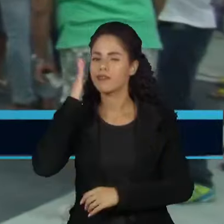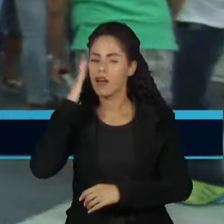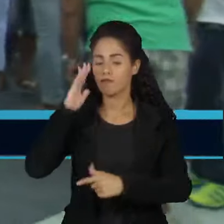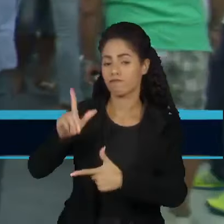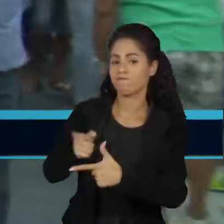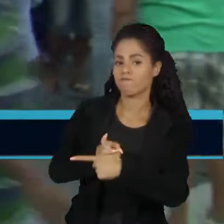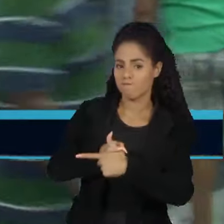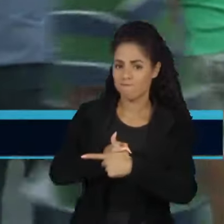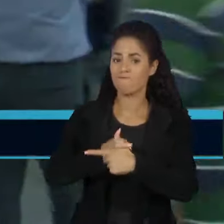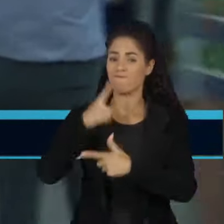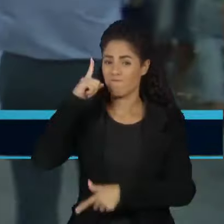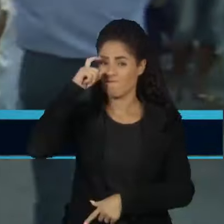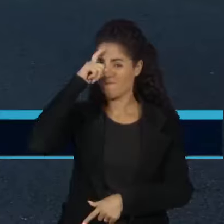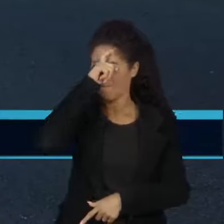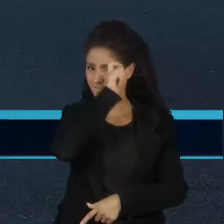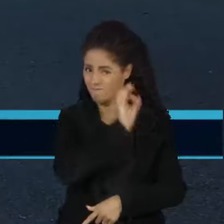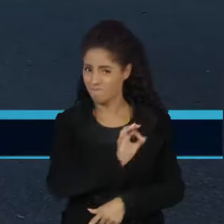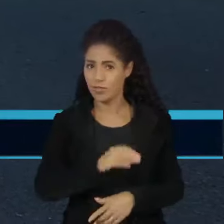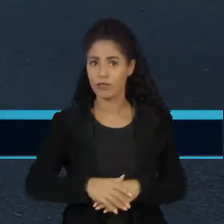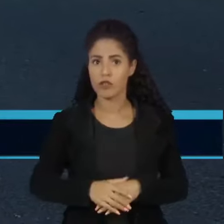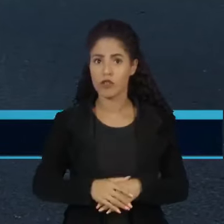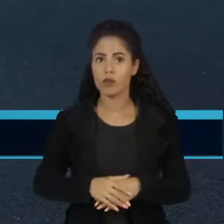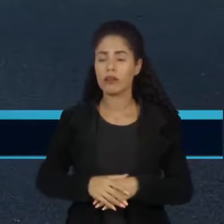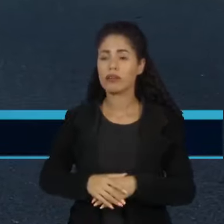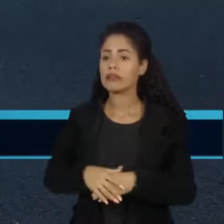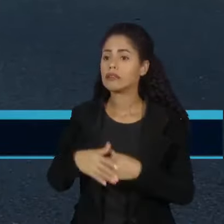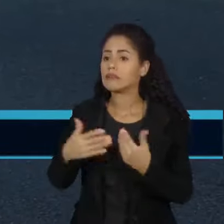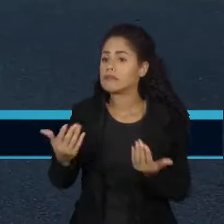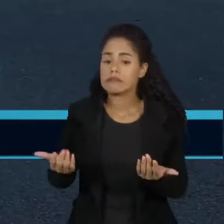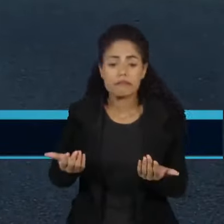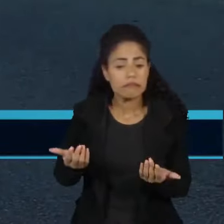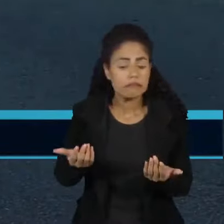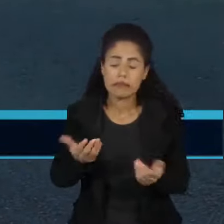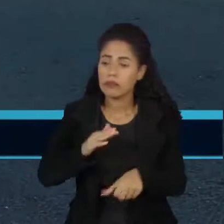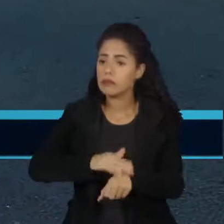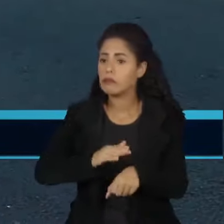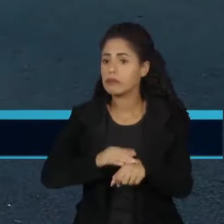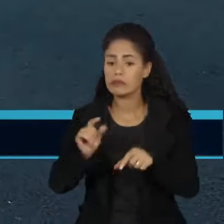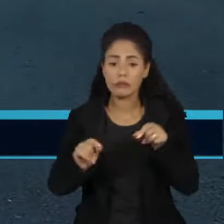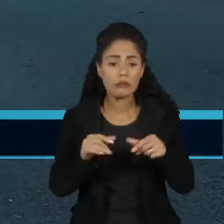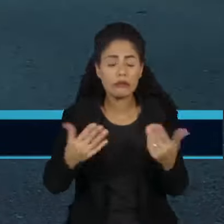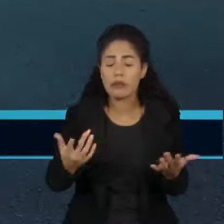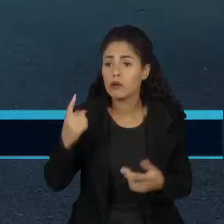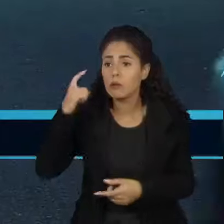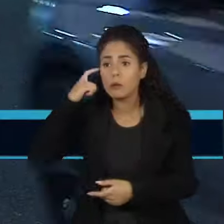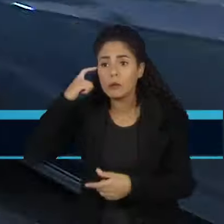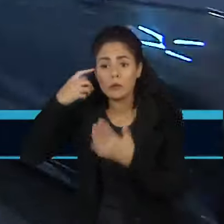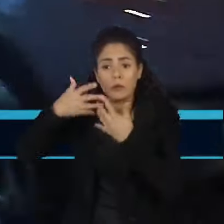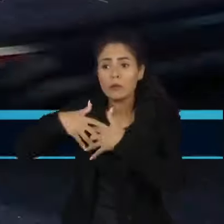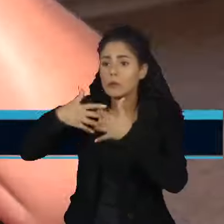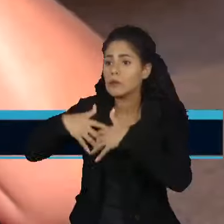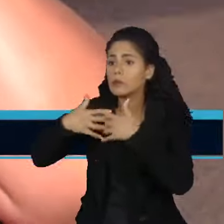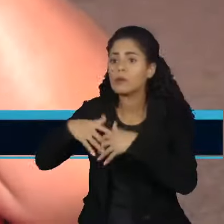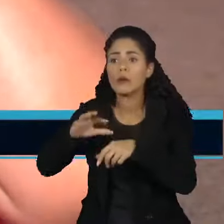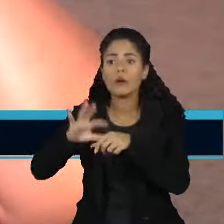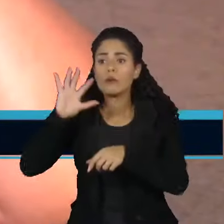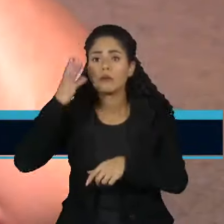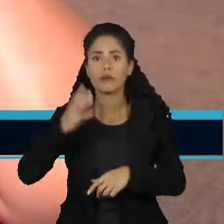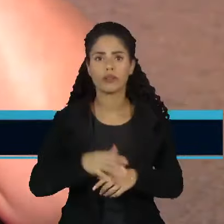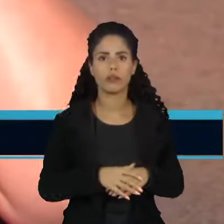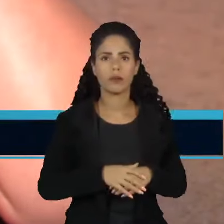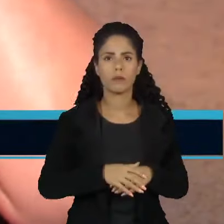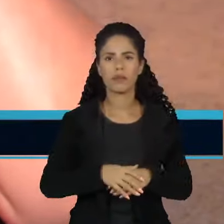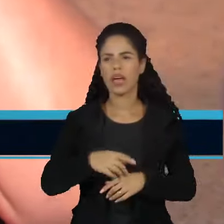sabe o que isso representa. Você fica sem chão, você não fica pensando que você não vai encontrar saída. Quando